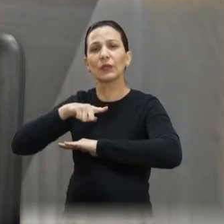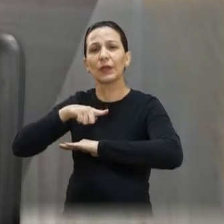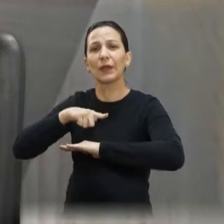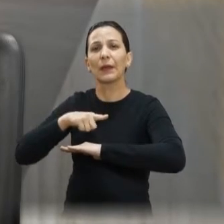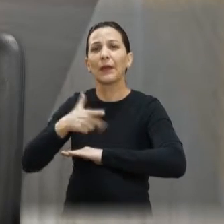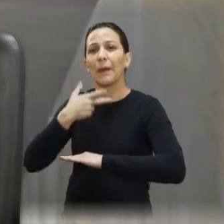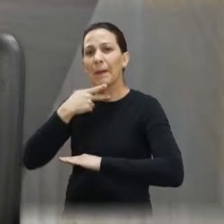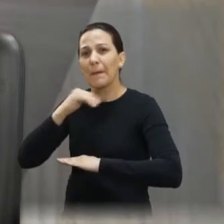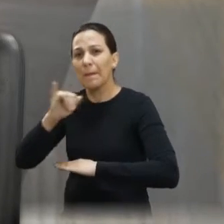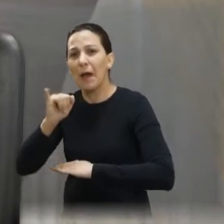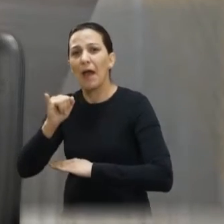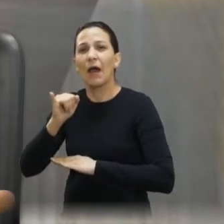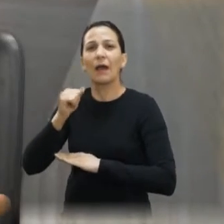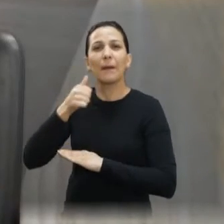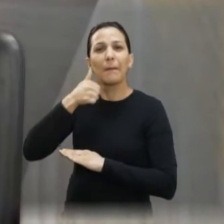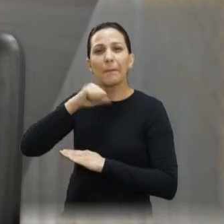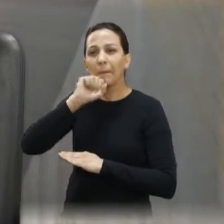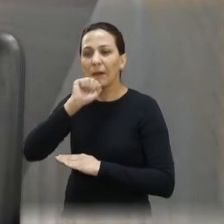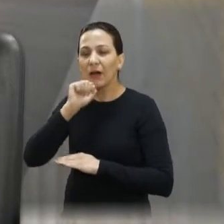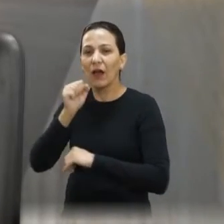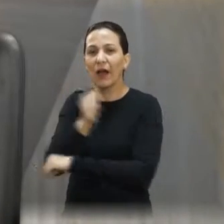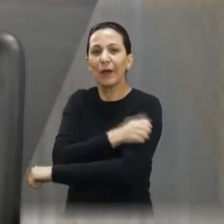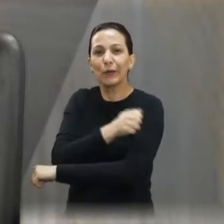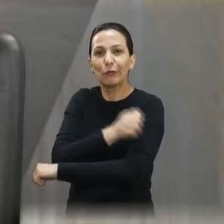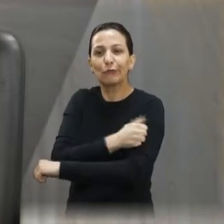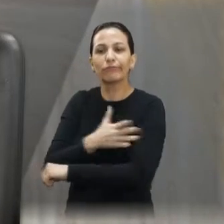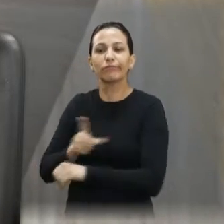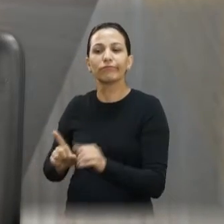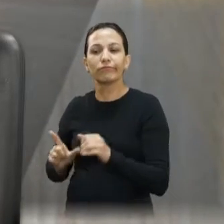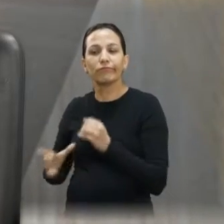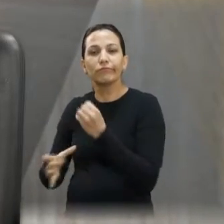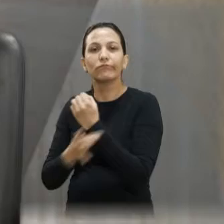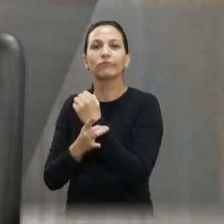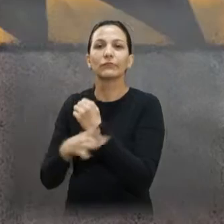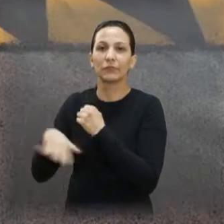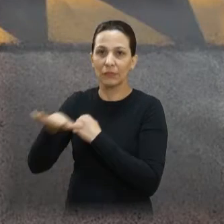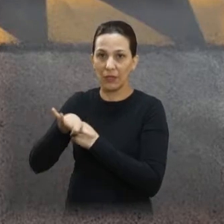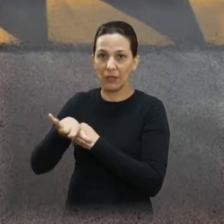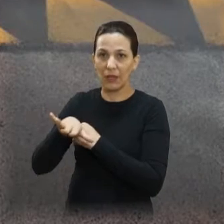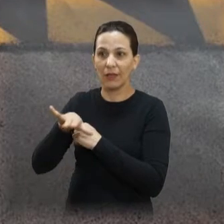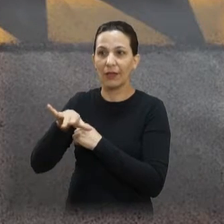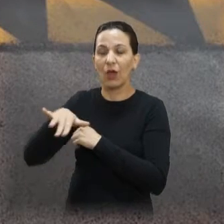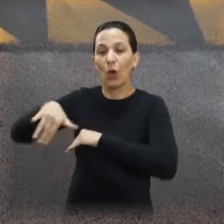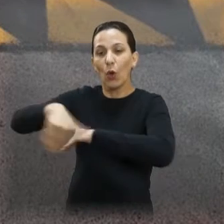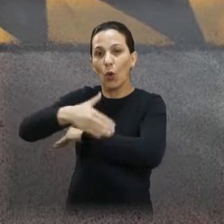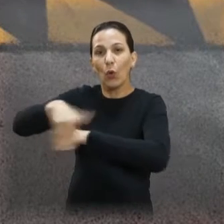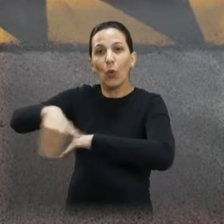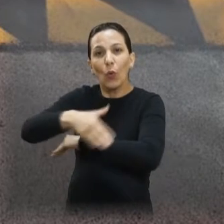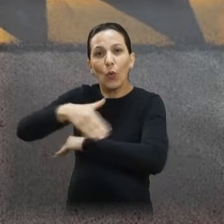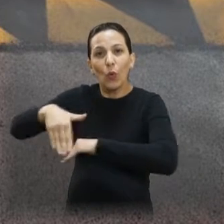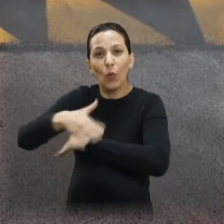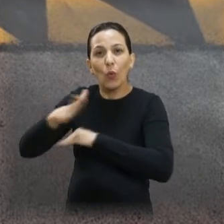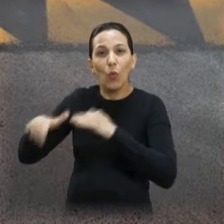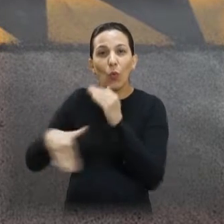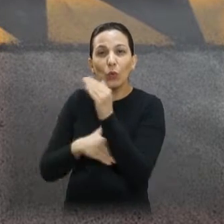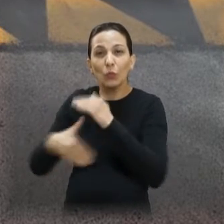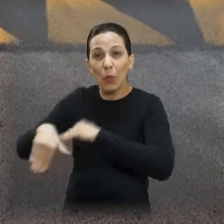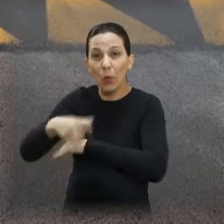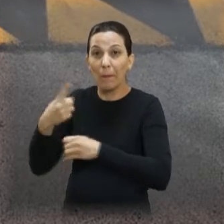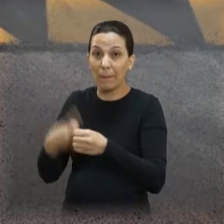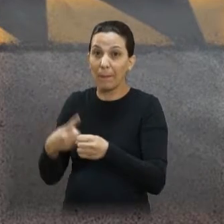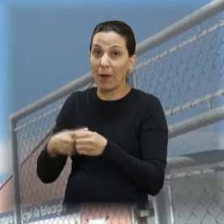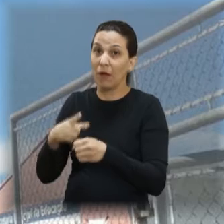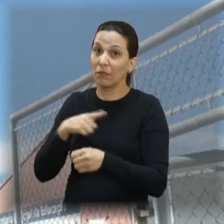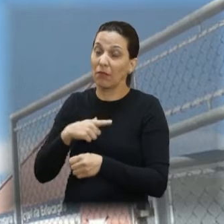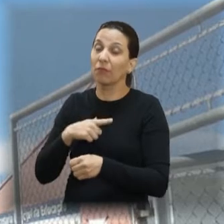pais, aos alunos e que entra a ferramenta aquela piscina, é uma rua grande que tem ali, a última rua do Parque Gramado, ali o Parque